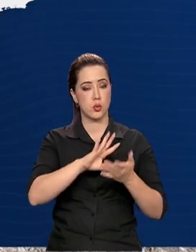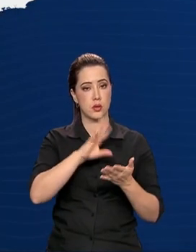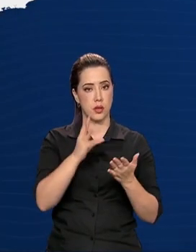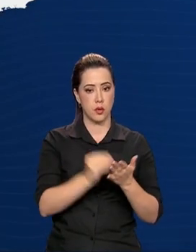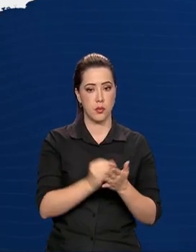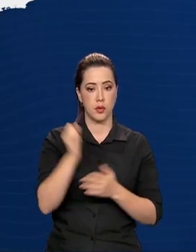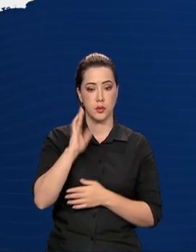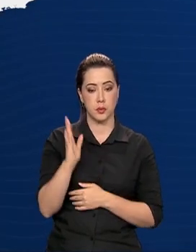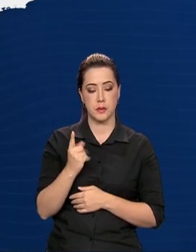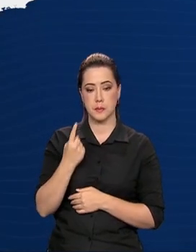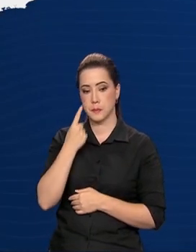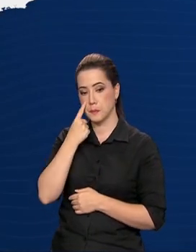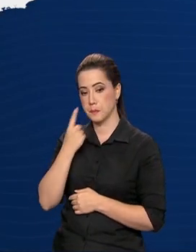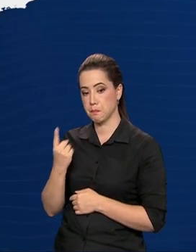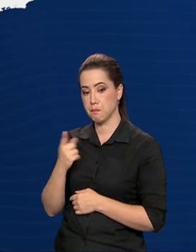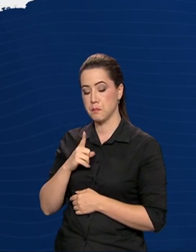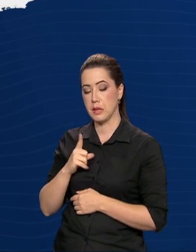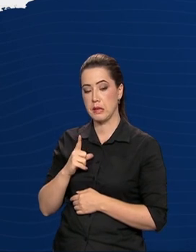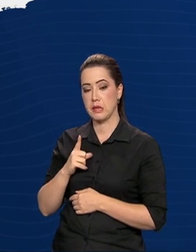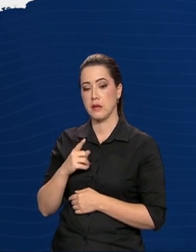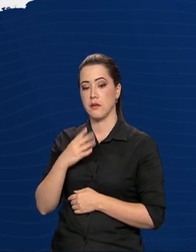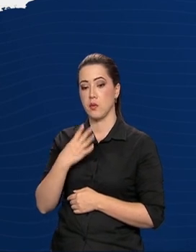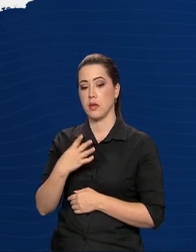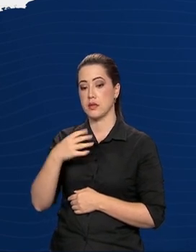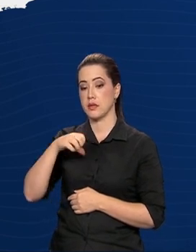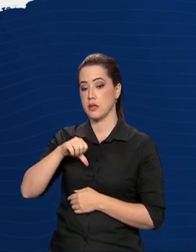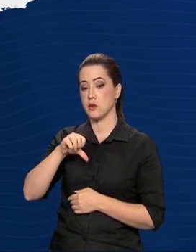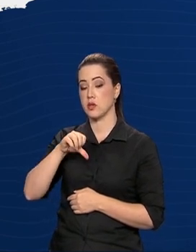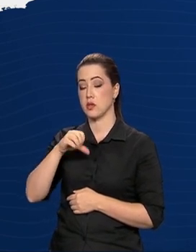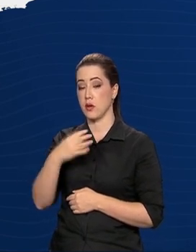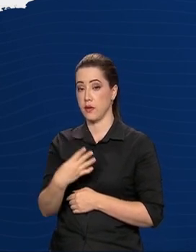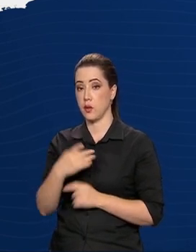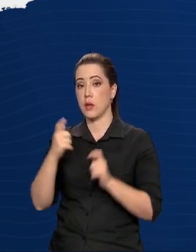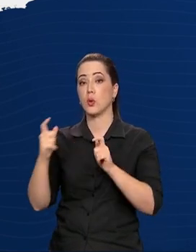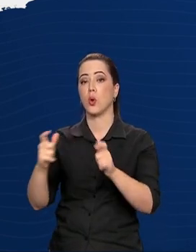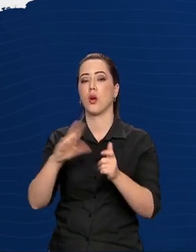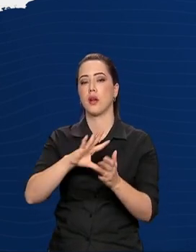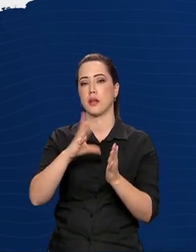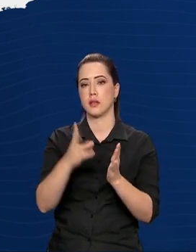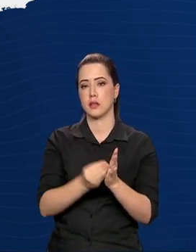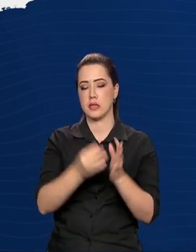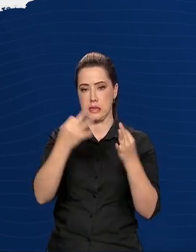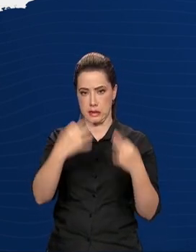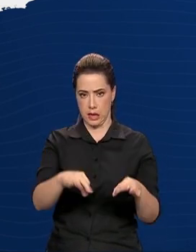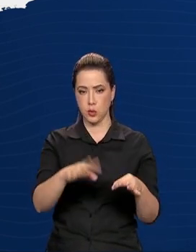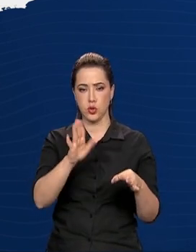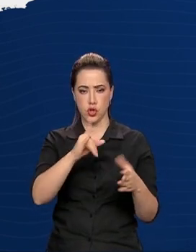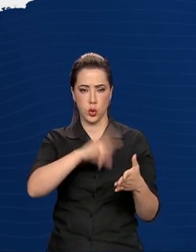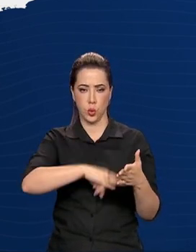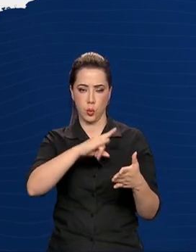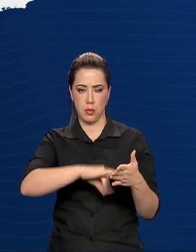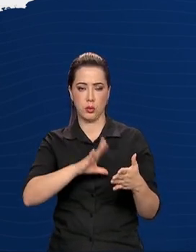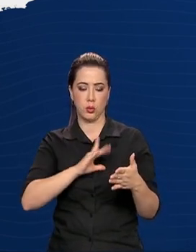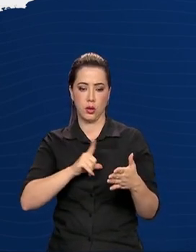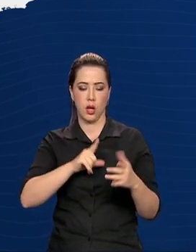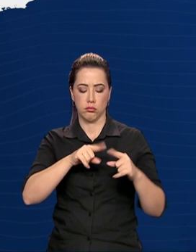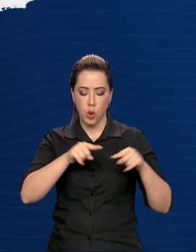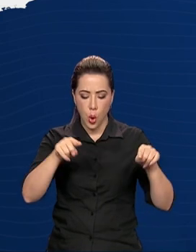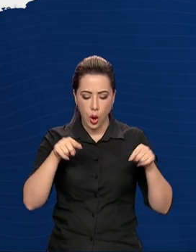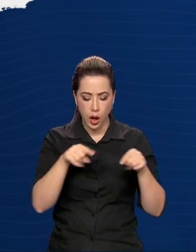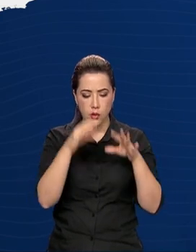494 territórios quilombolas oficialmente delimitados, que abrigam cerca de